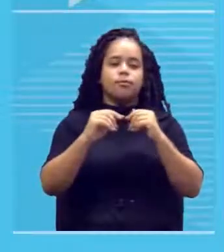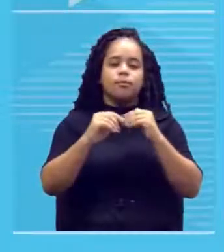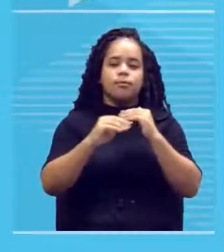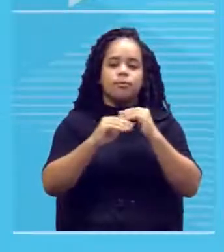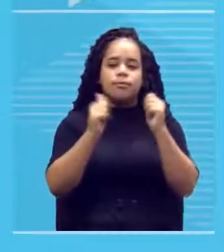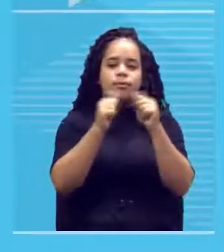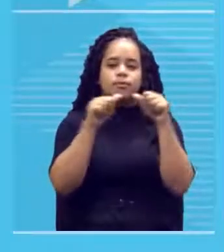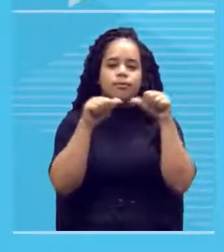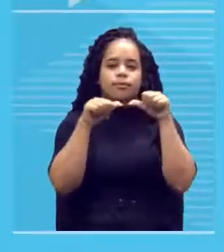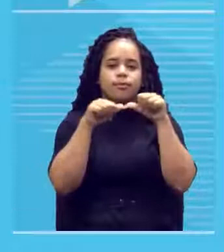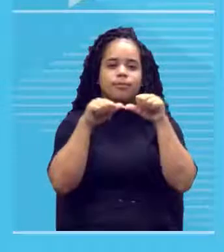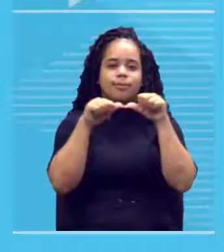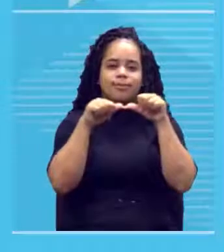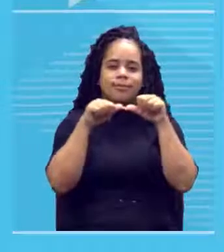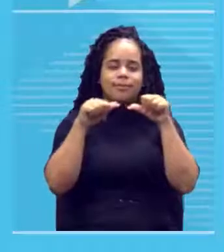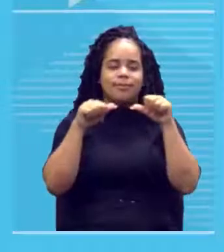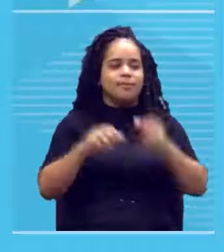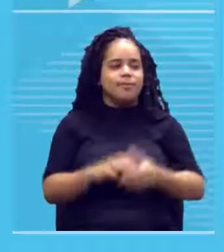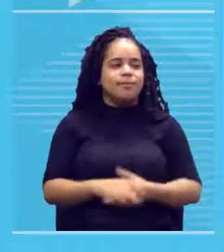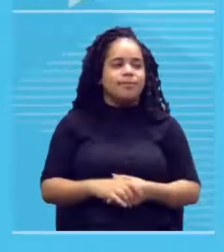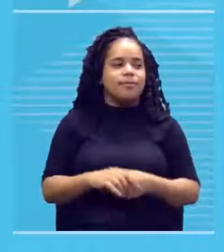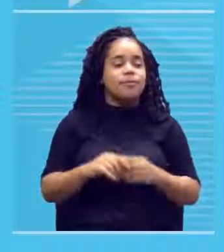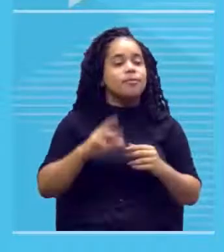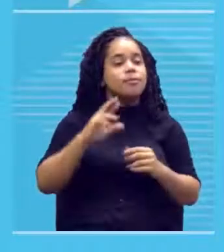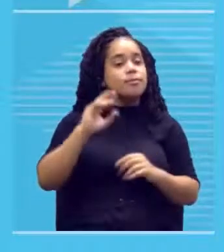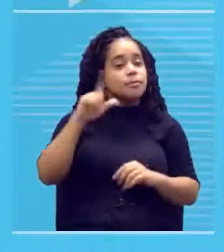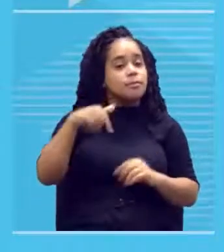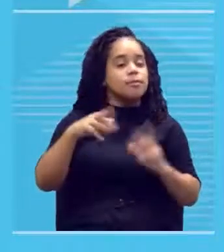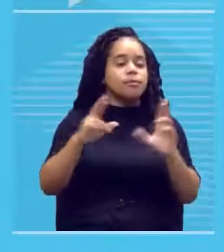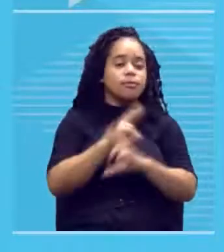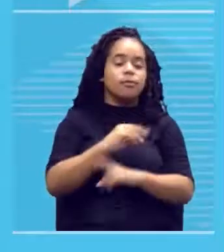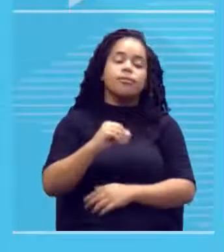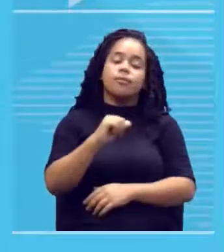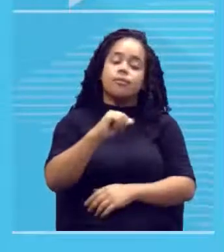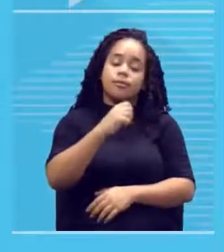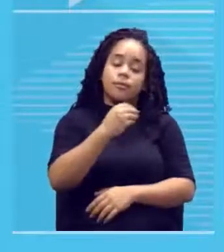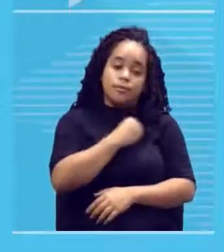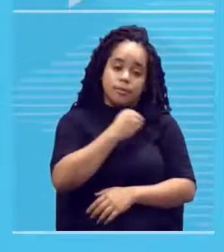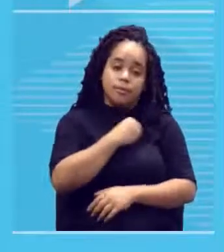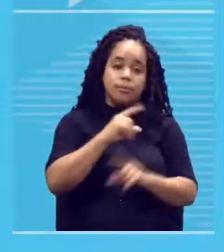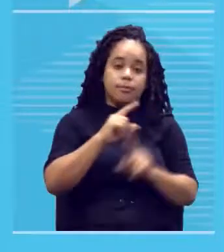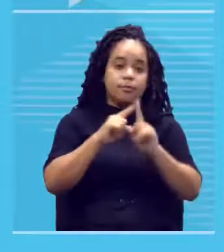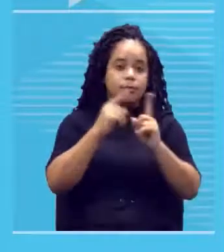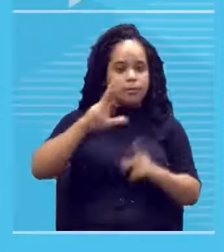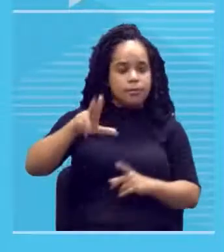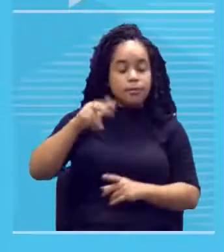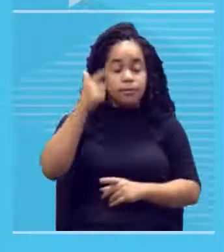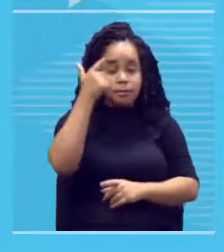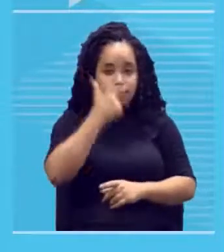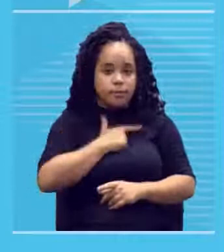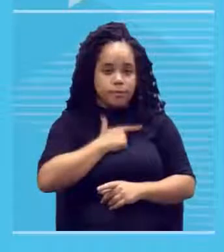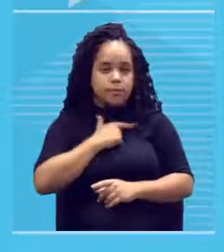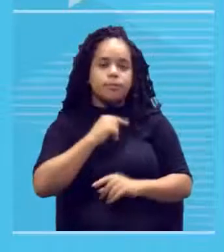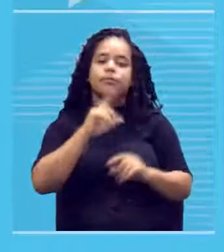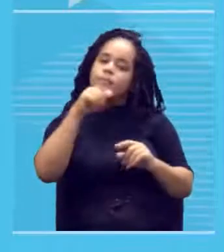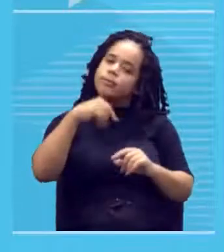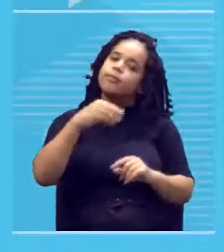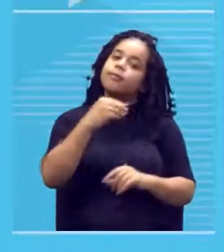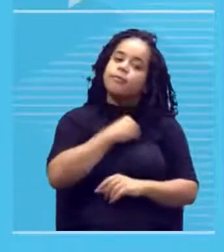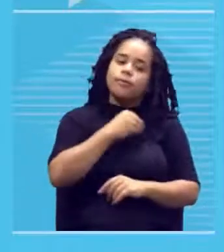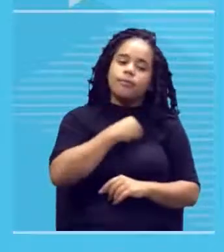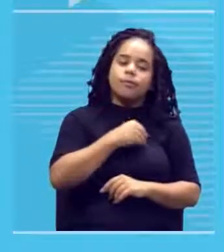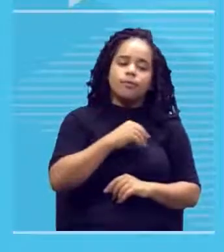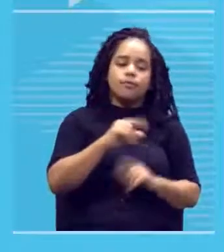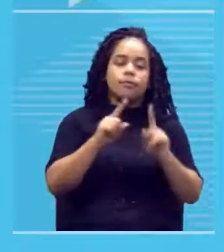pecaminoso. Vejam bem, não feio, mas pecaminoso. E as representações